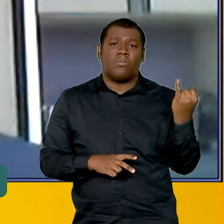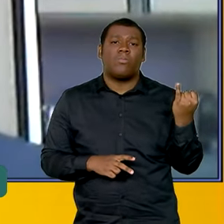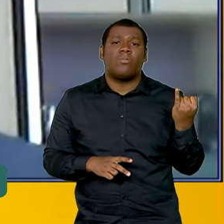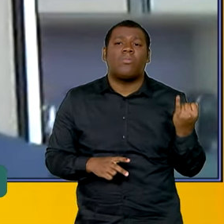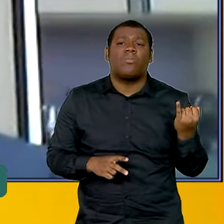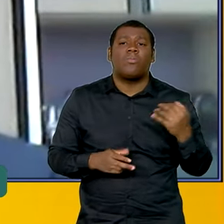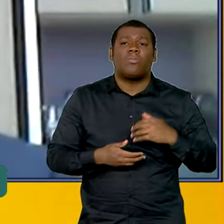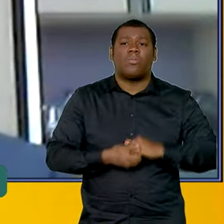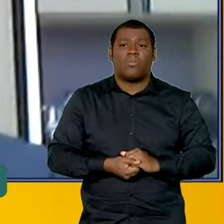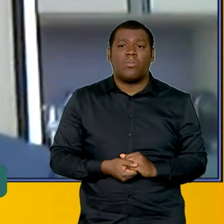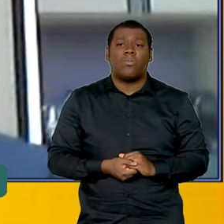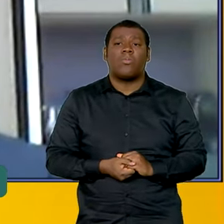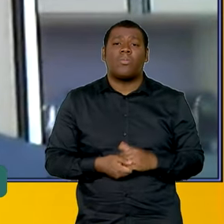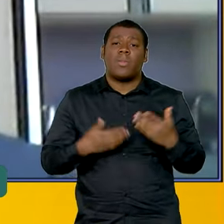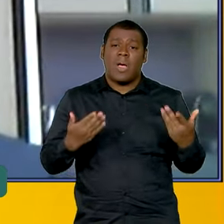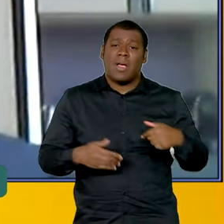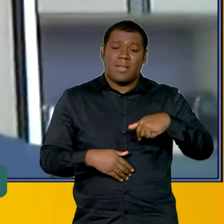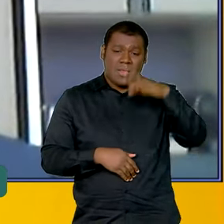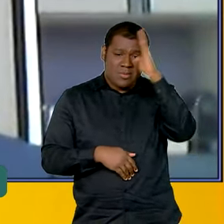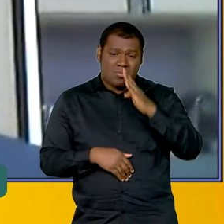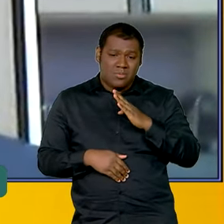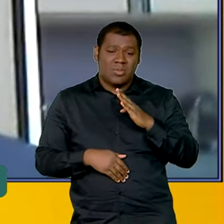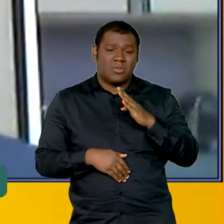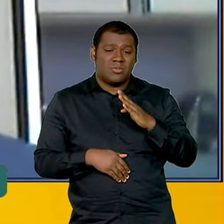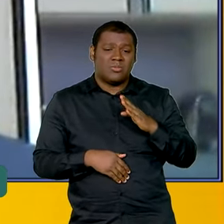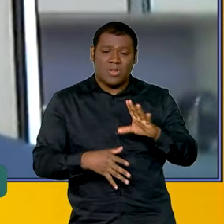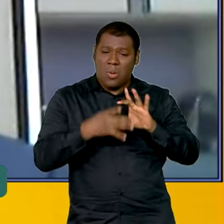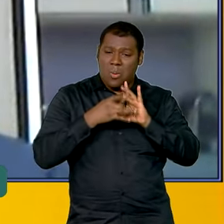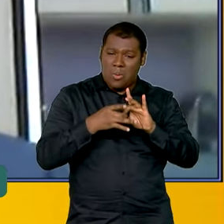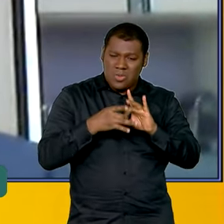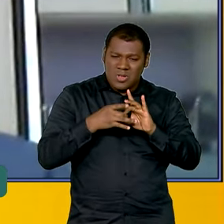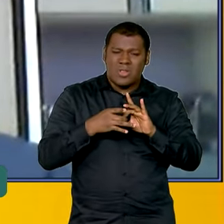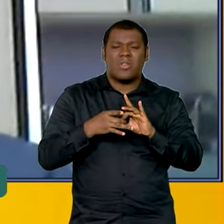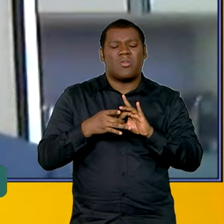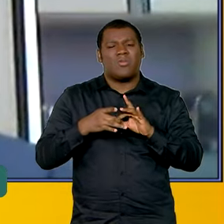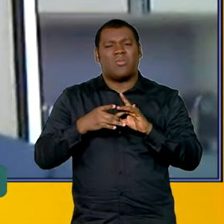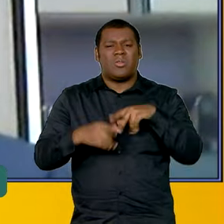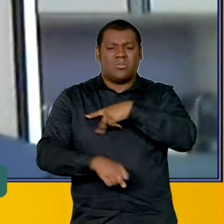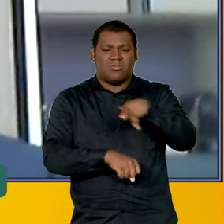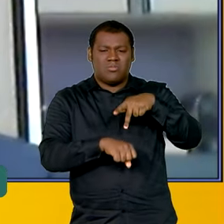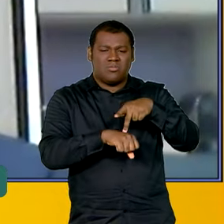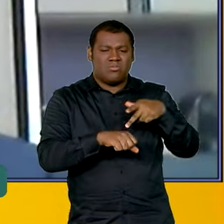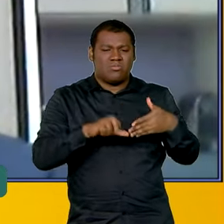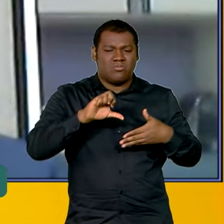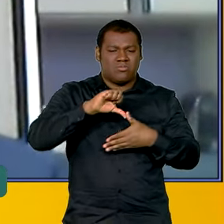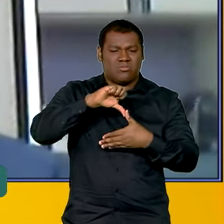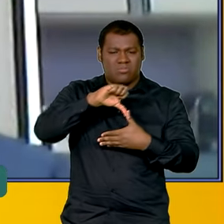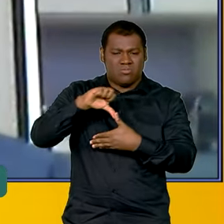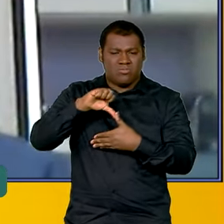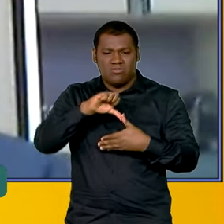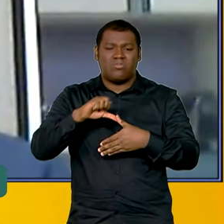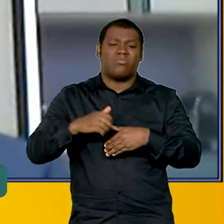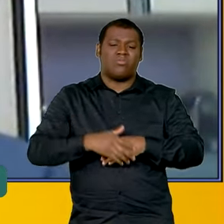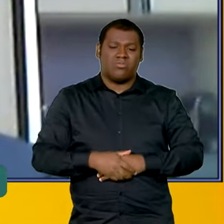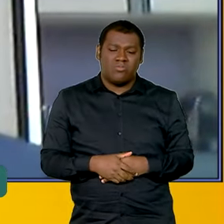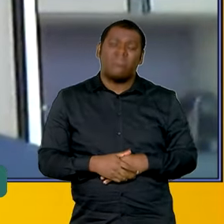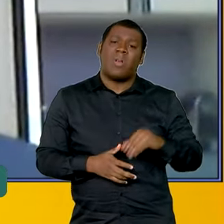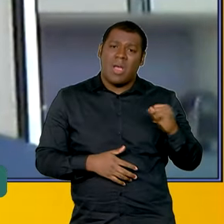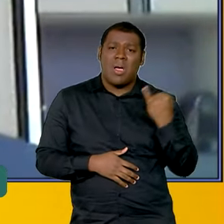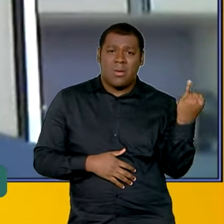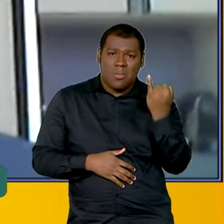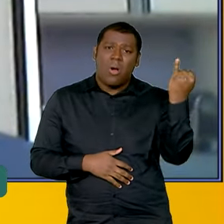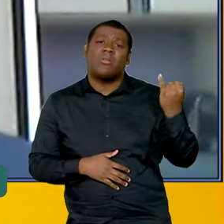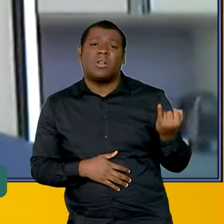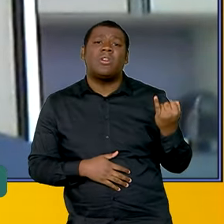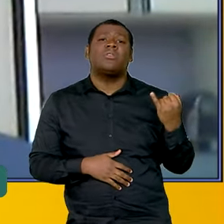Então, é uma aproximação que se dá nos mais variados níveis, é preciso que nos conheçamos mais e melhor os povos da